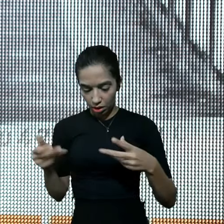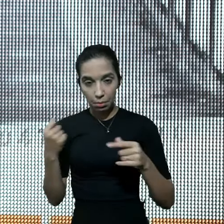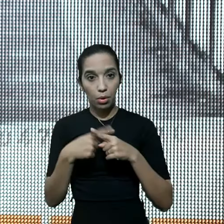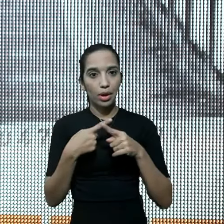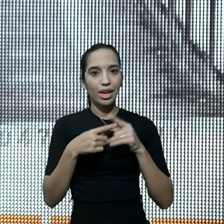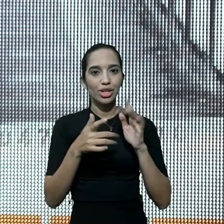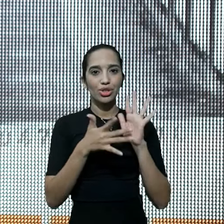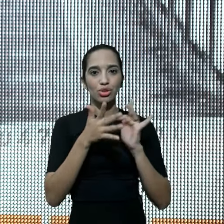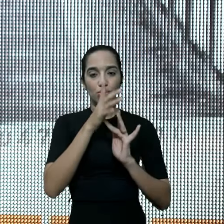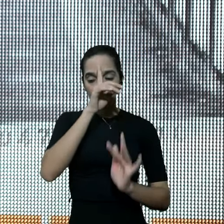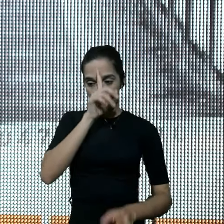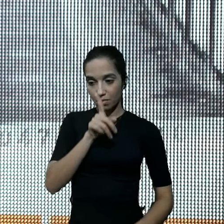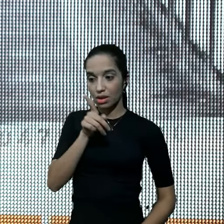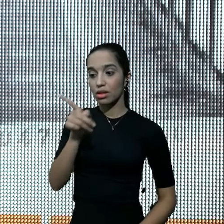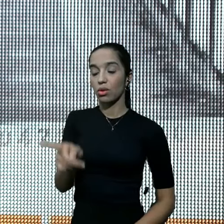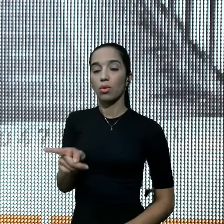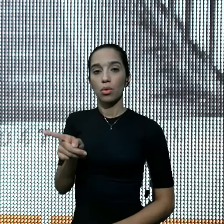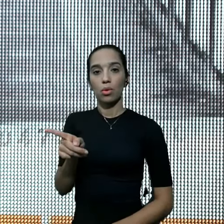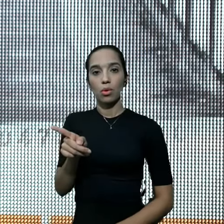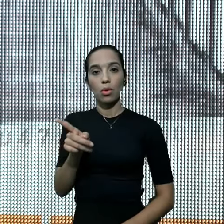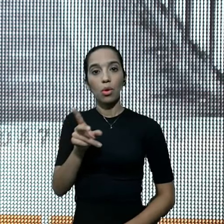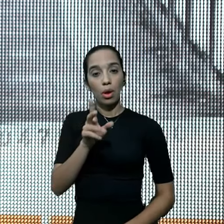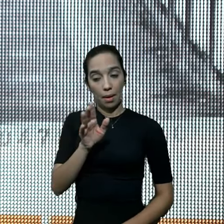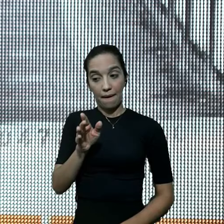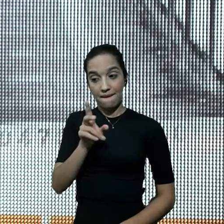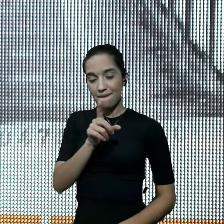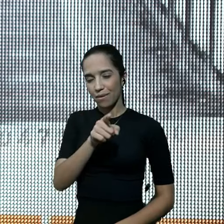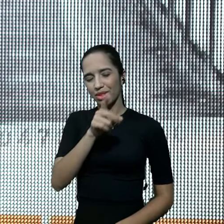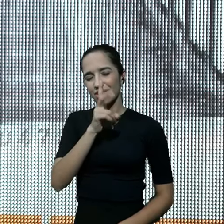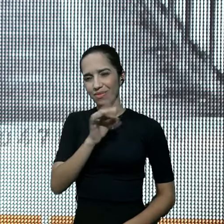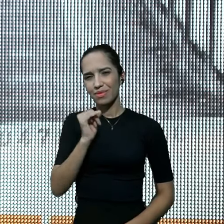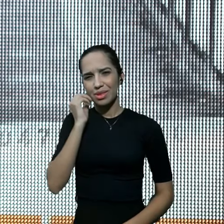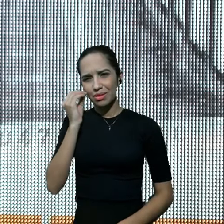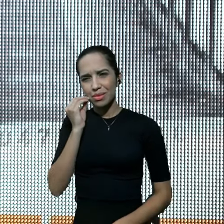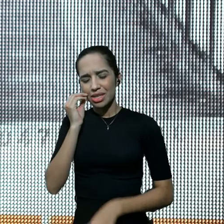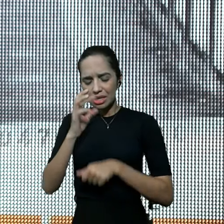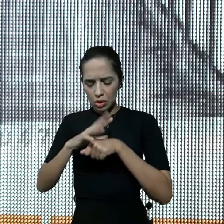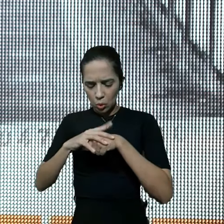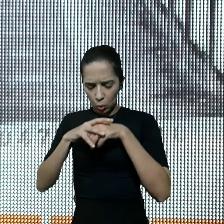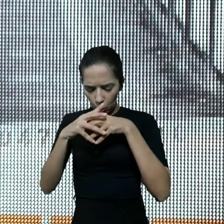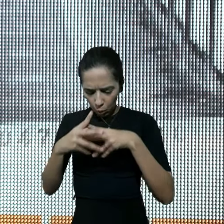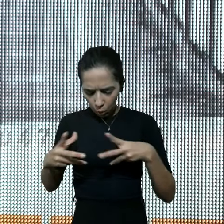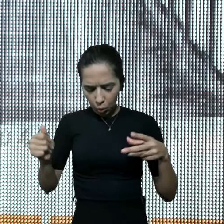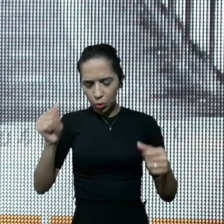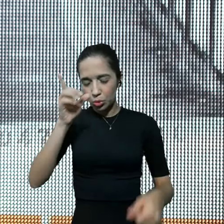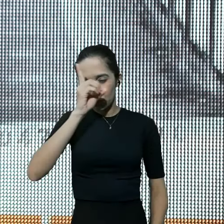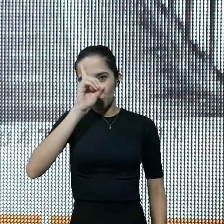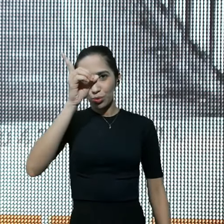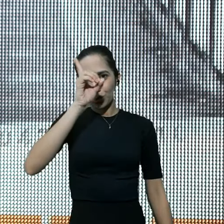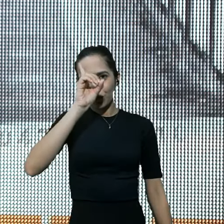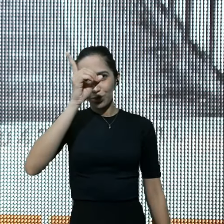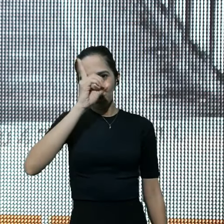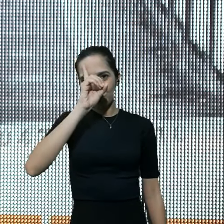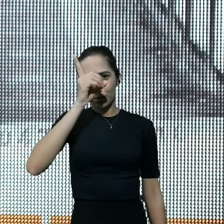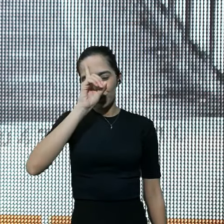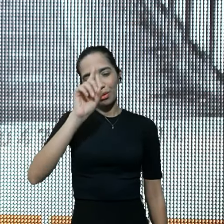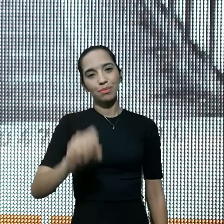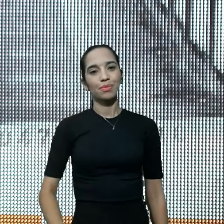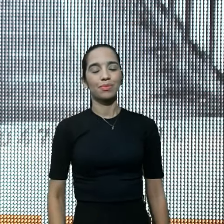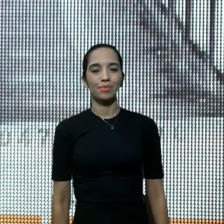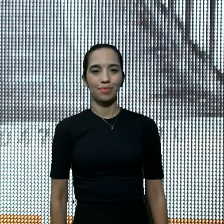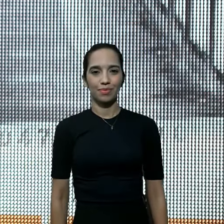uma palavra de Jesus, quando Ele te envia, você vai vivendo cura, após dia, um dia, após o outro,